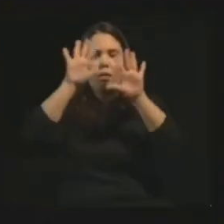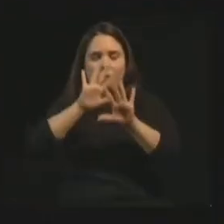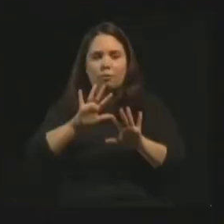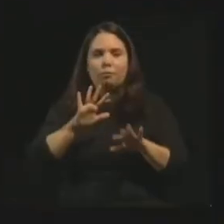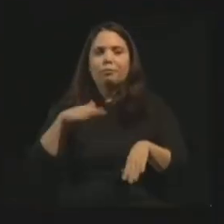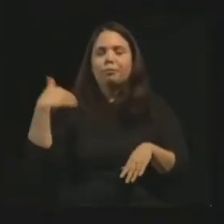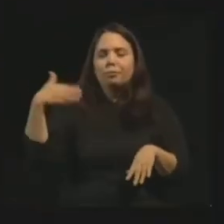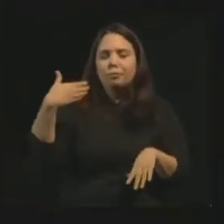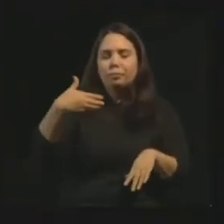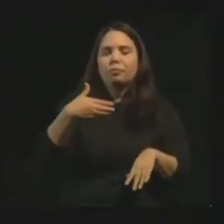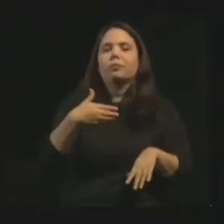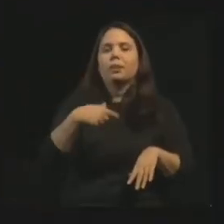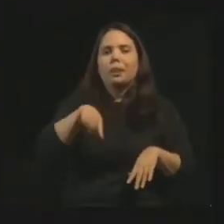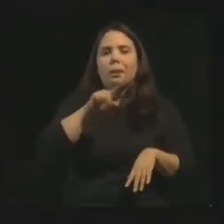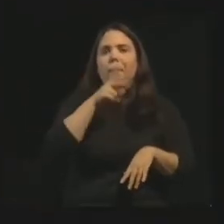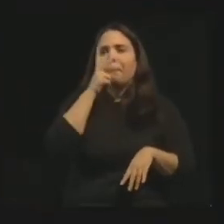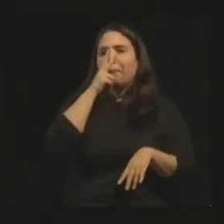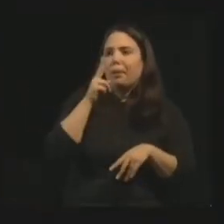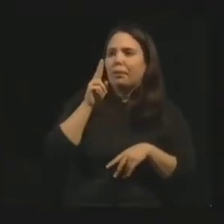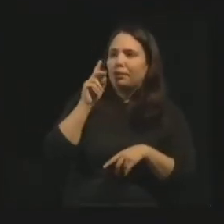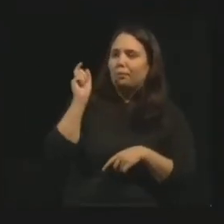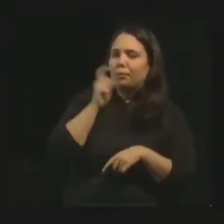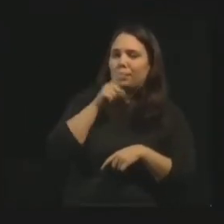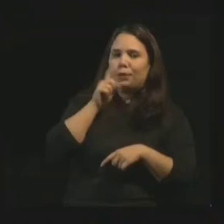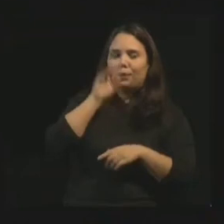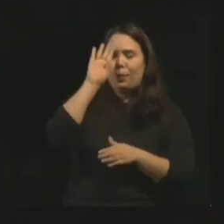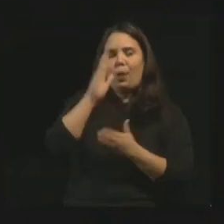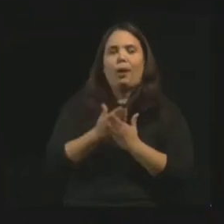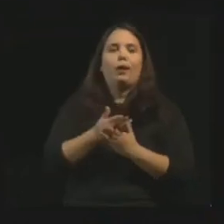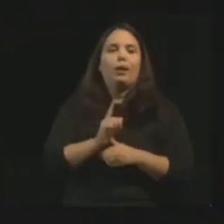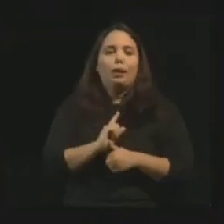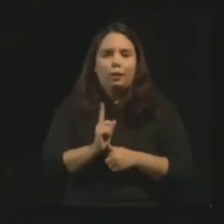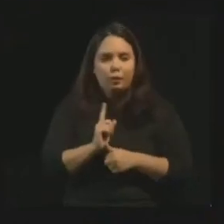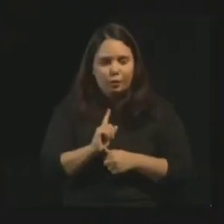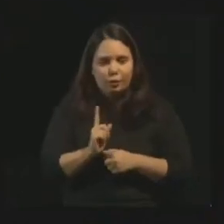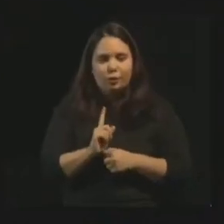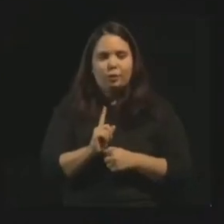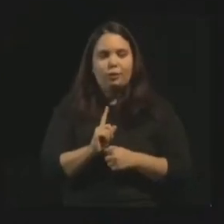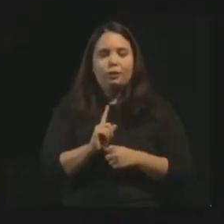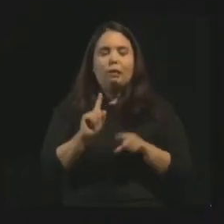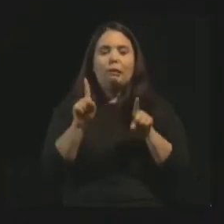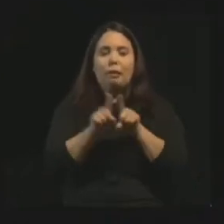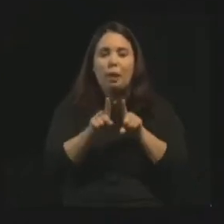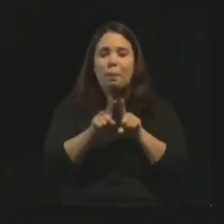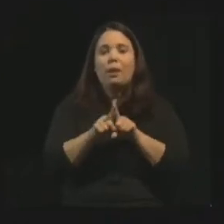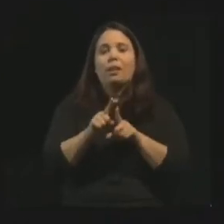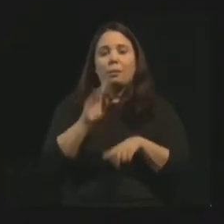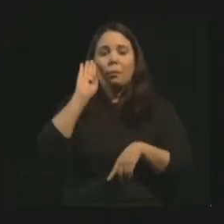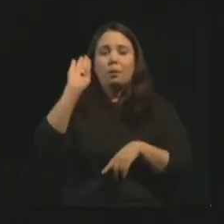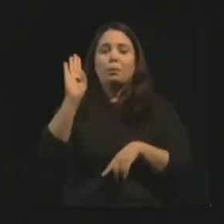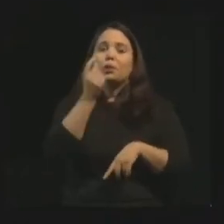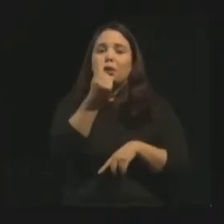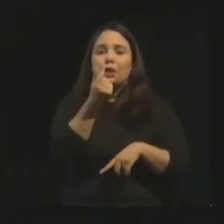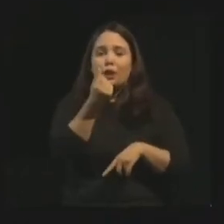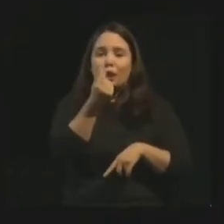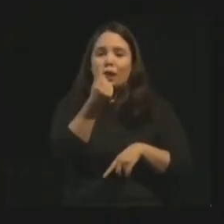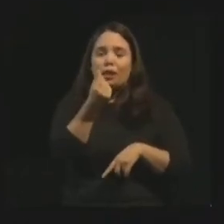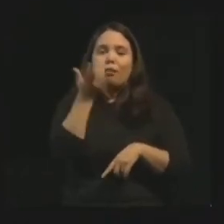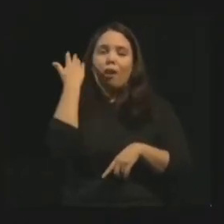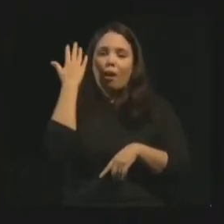desacreditada, inclusive, por isso também. E retorno financeiro, eram cobradas